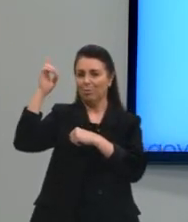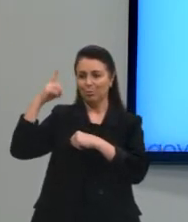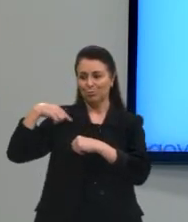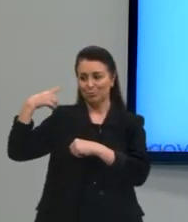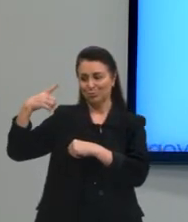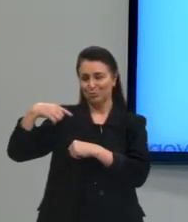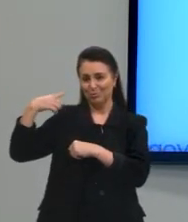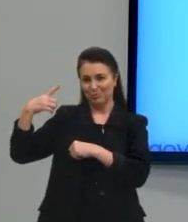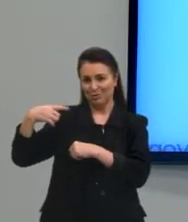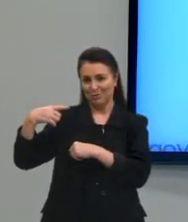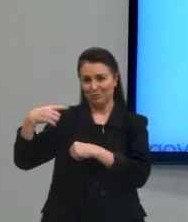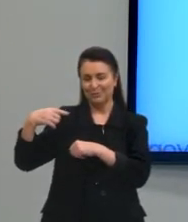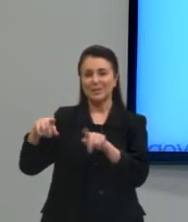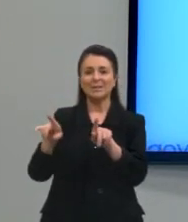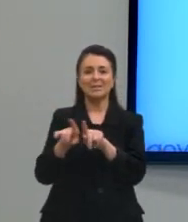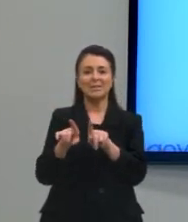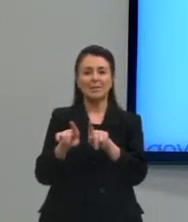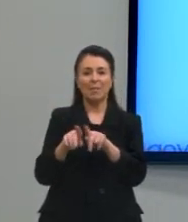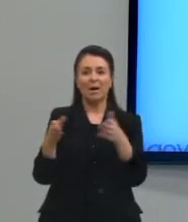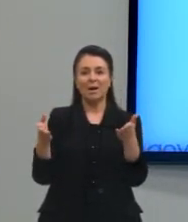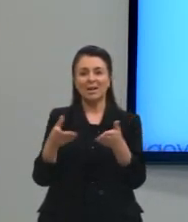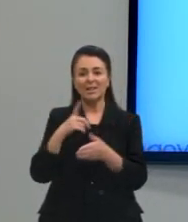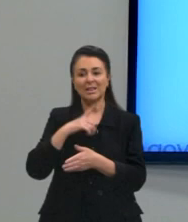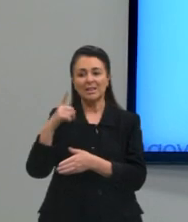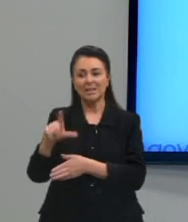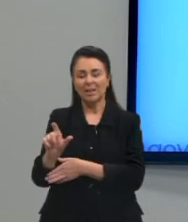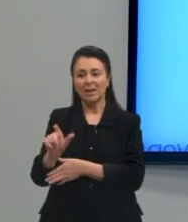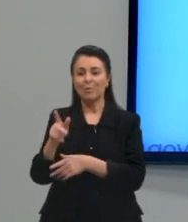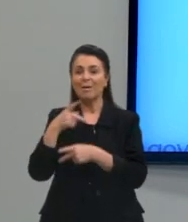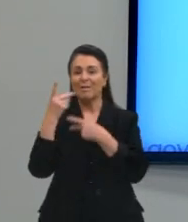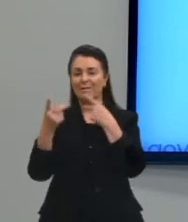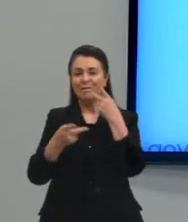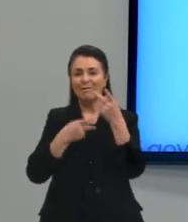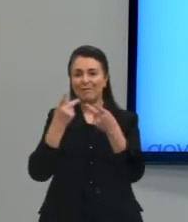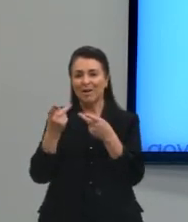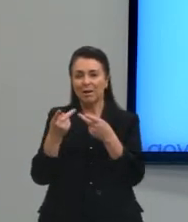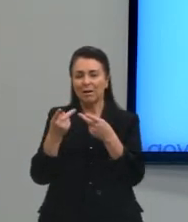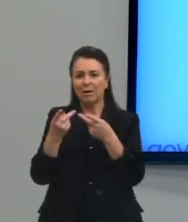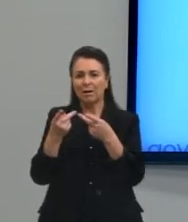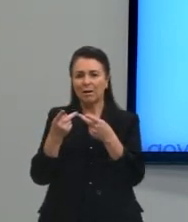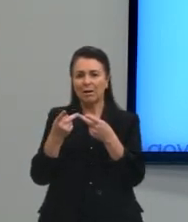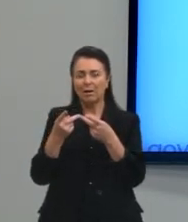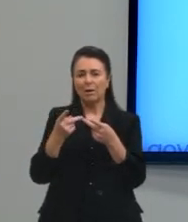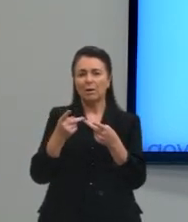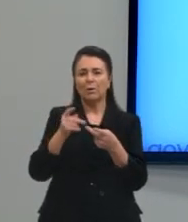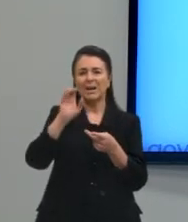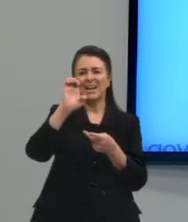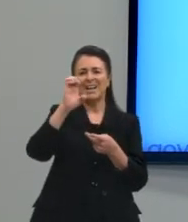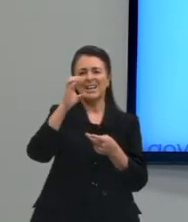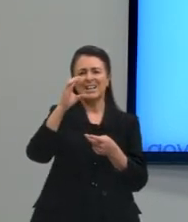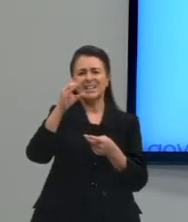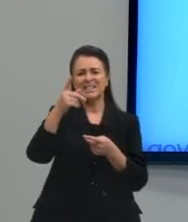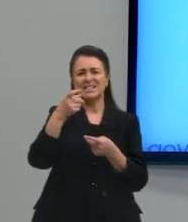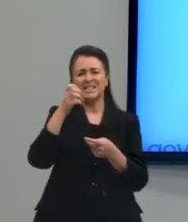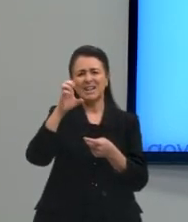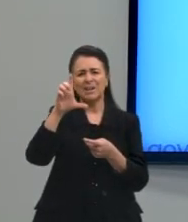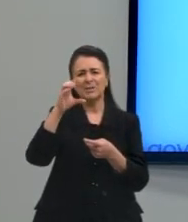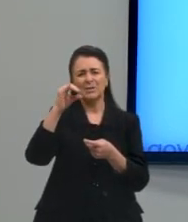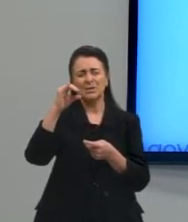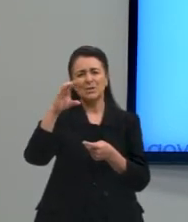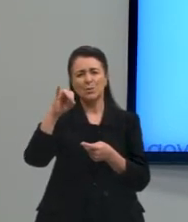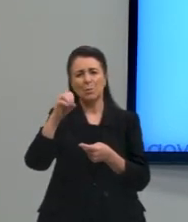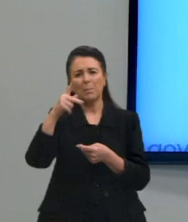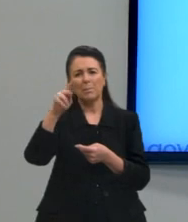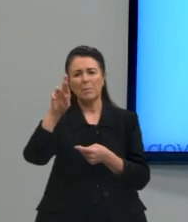jurídico. E aqui a gente tem uma seguinte fala, né? O excélcio pretório sempre chama